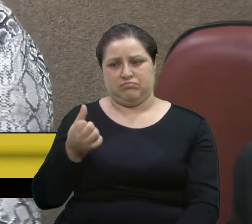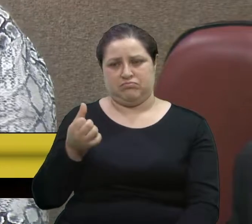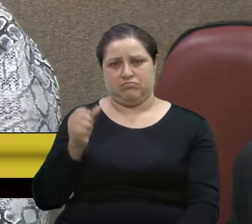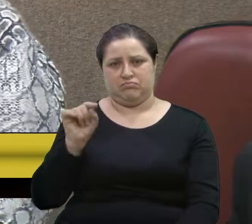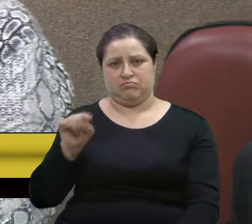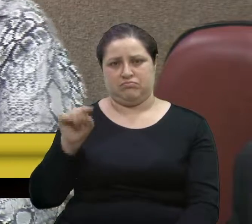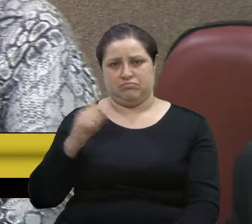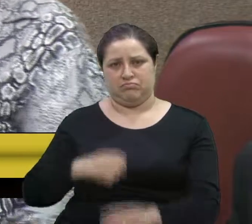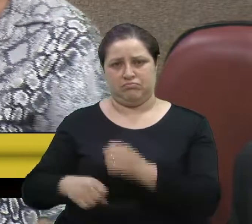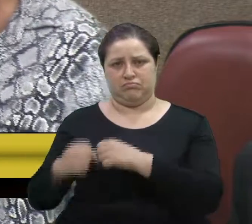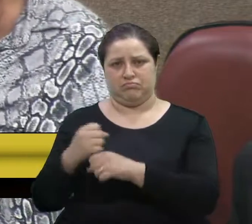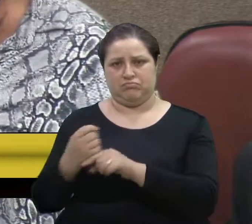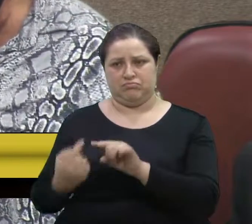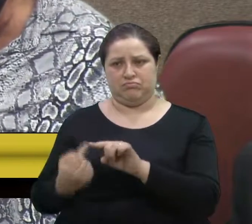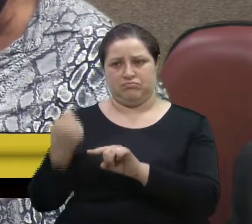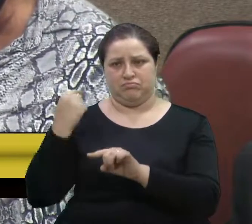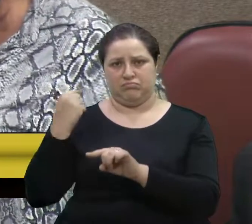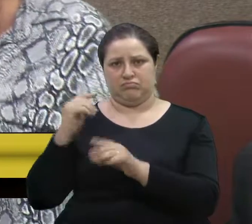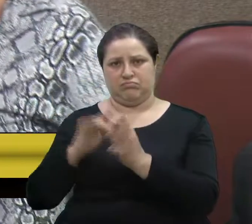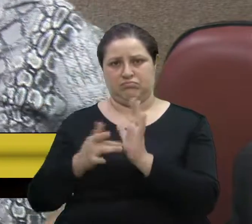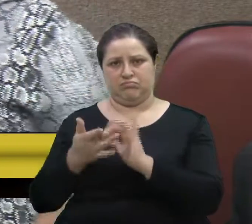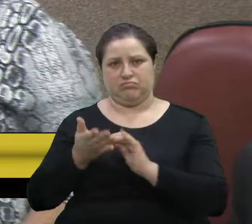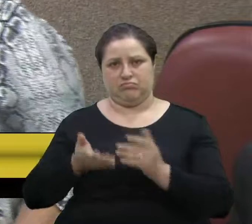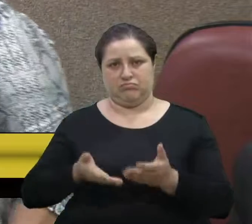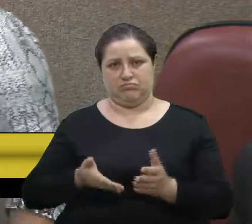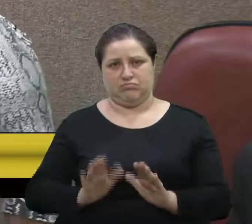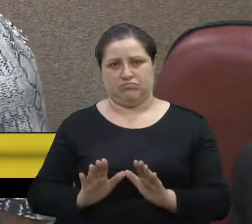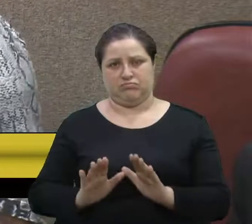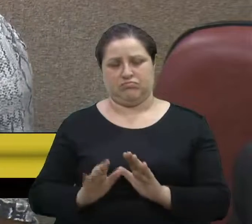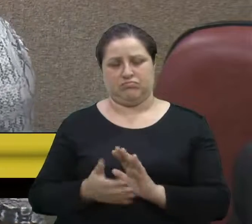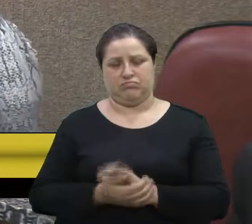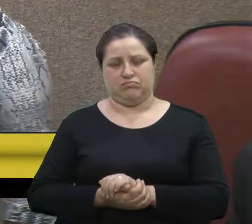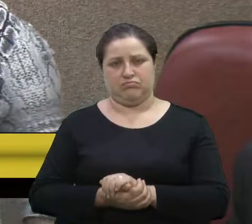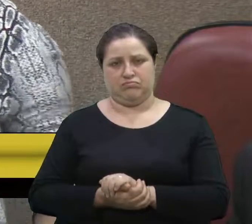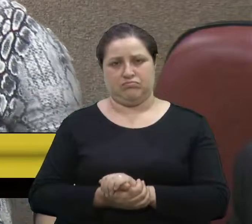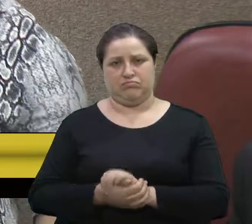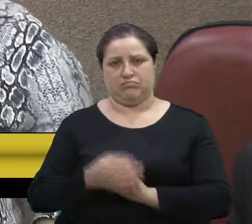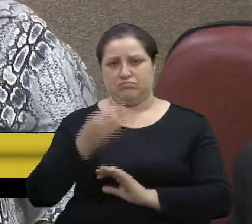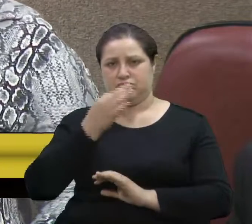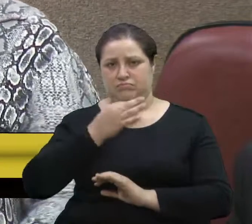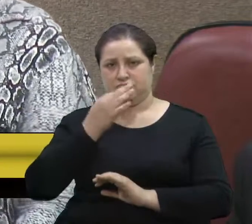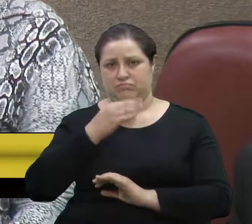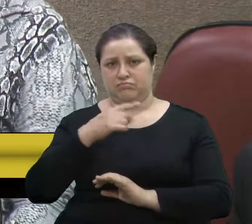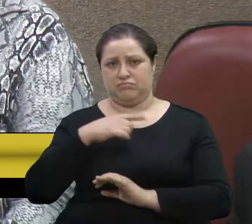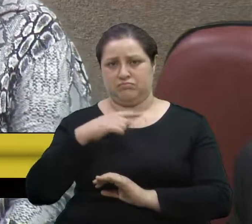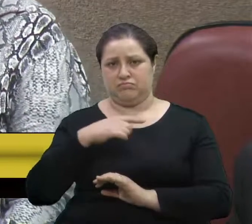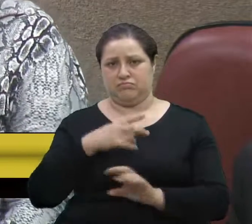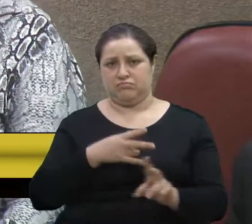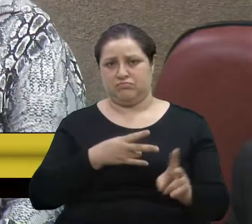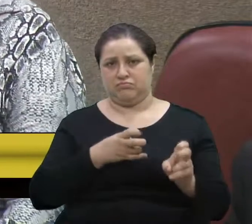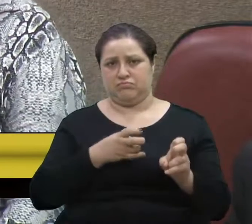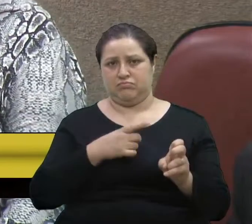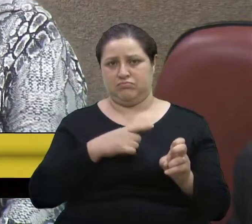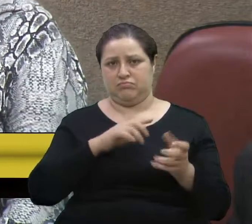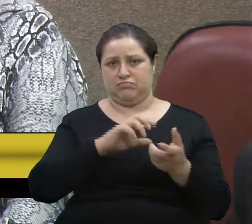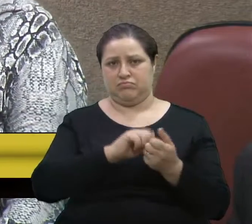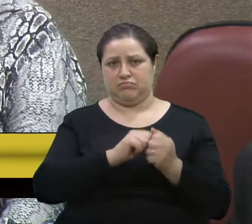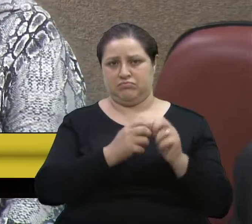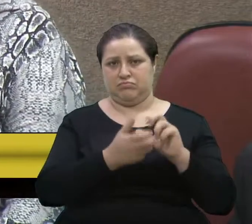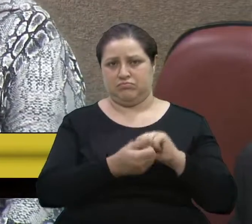Cristo. E Caxias do Sul, ela se identifica no artesanato com